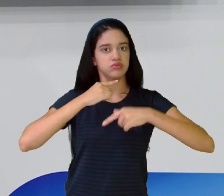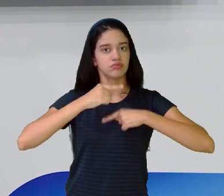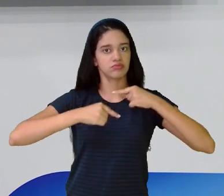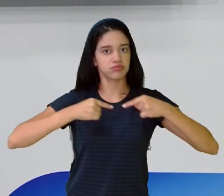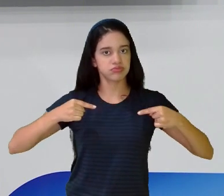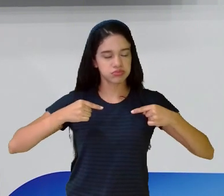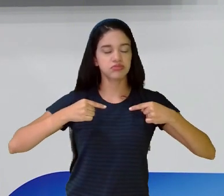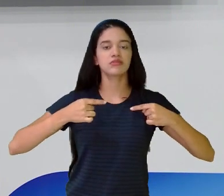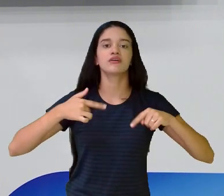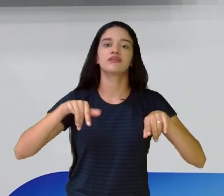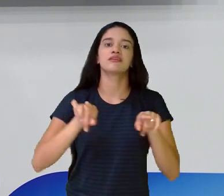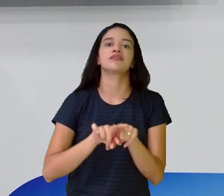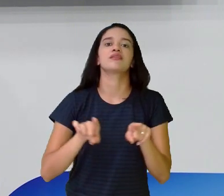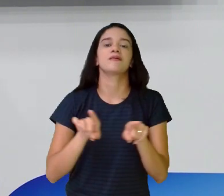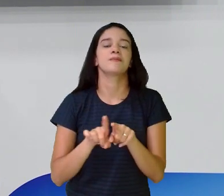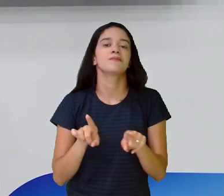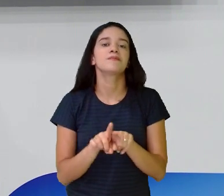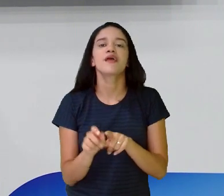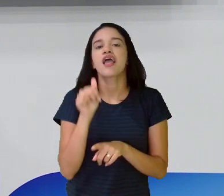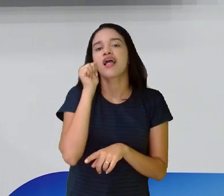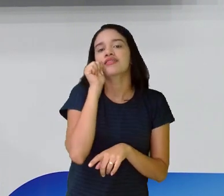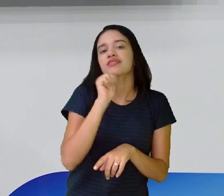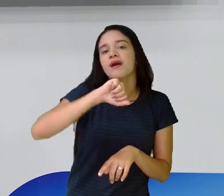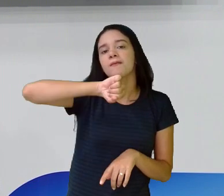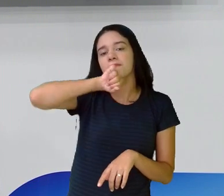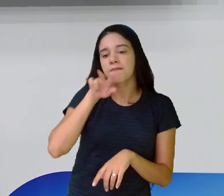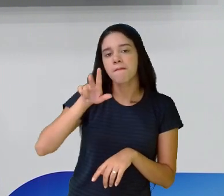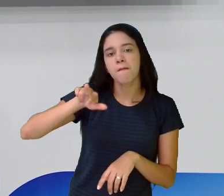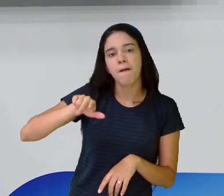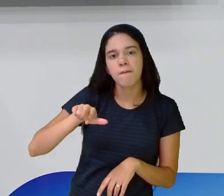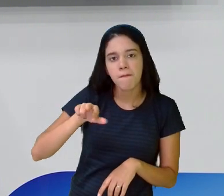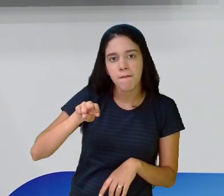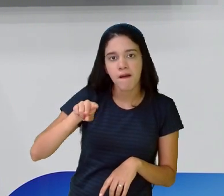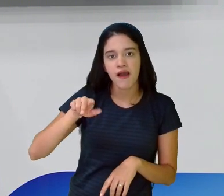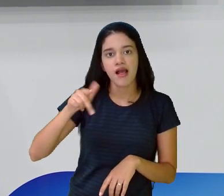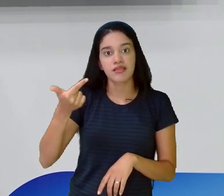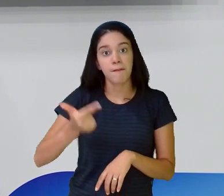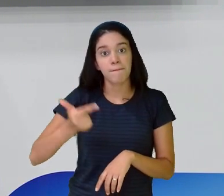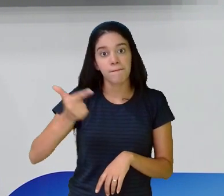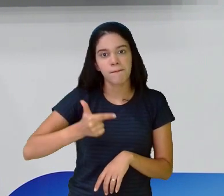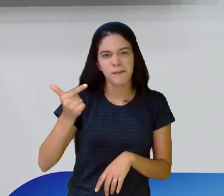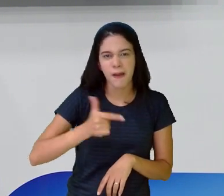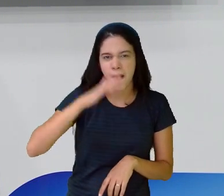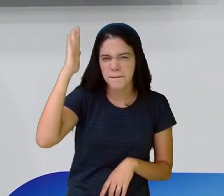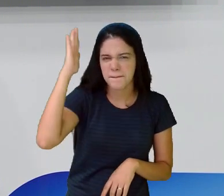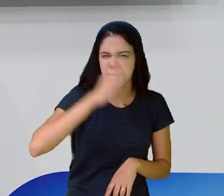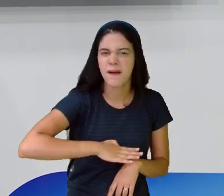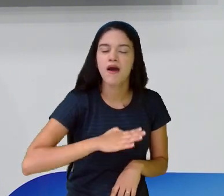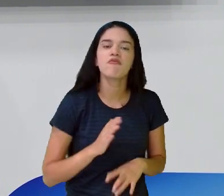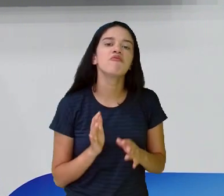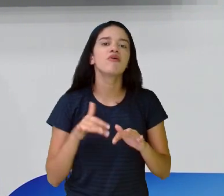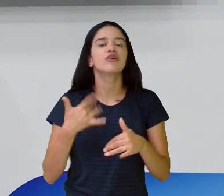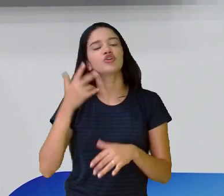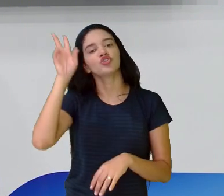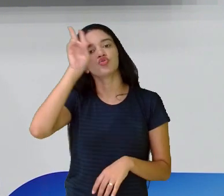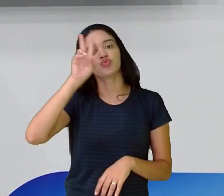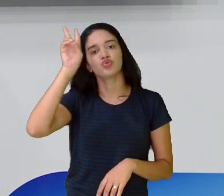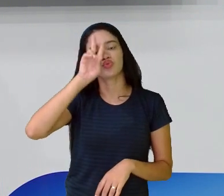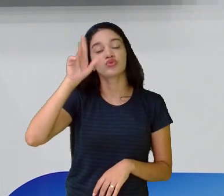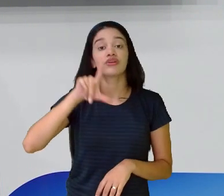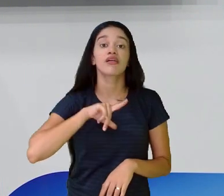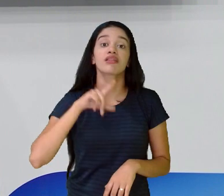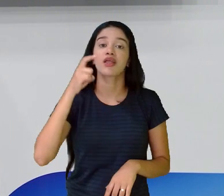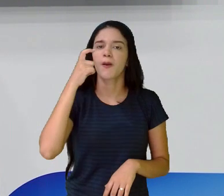é da madrasta má. Então, quais são as outras histórias que você lembra aí que tem a